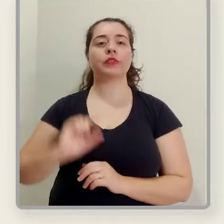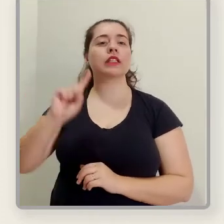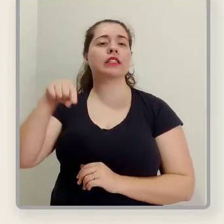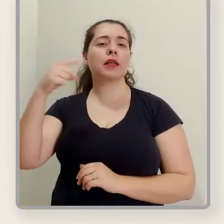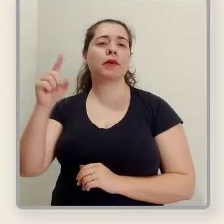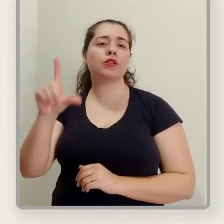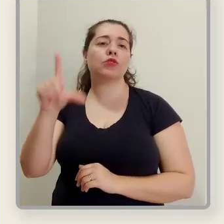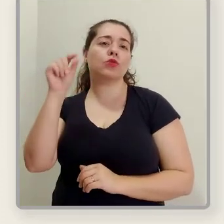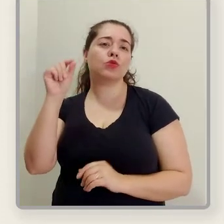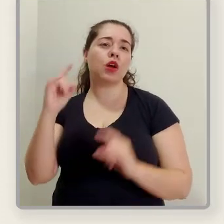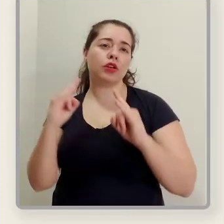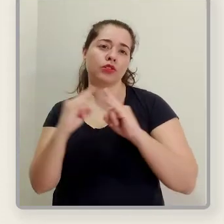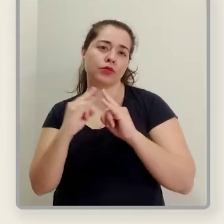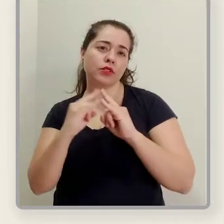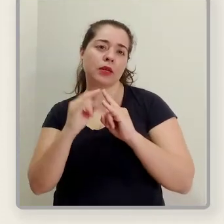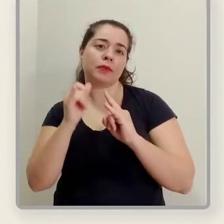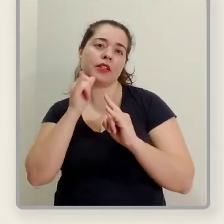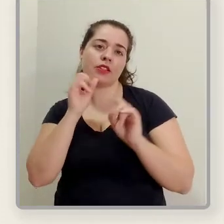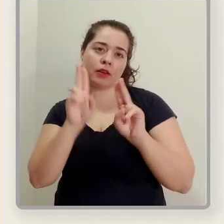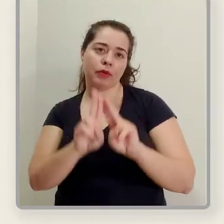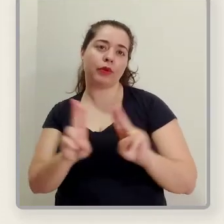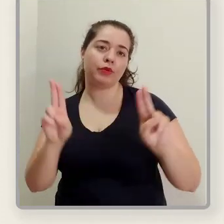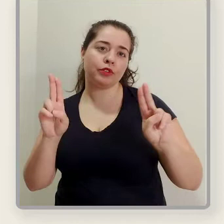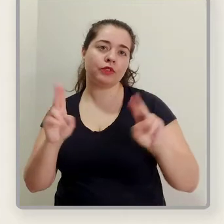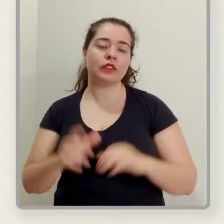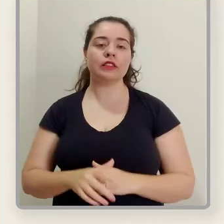instituição, no nosso caso a UFSC,